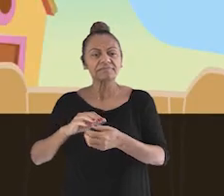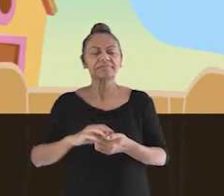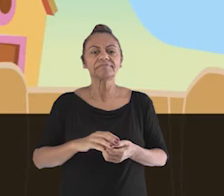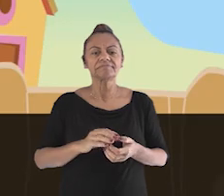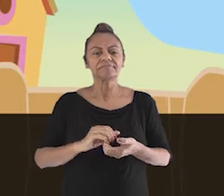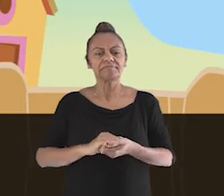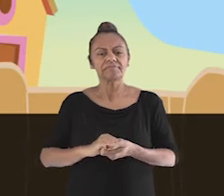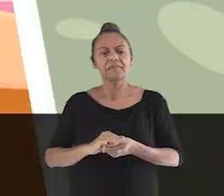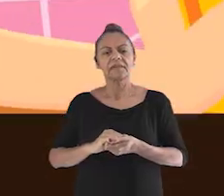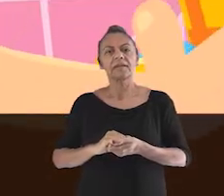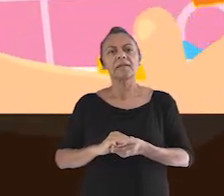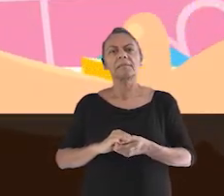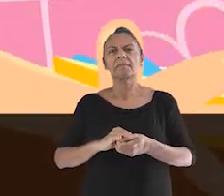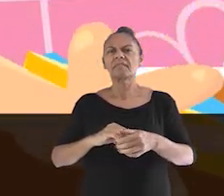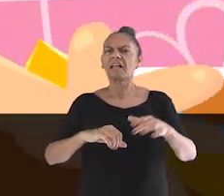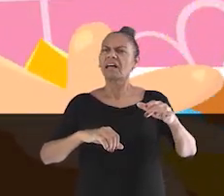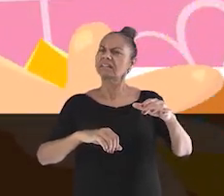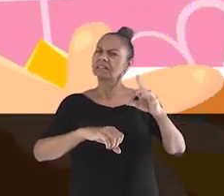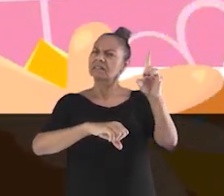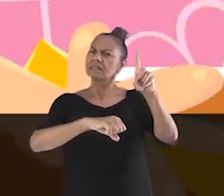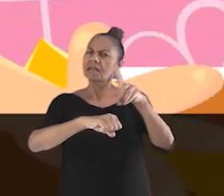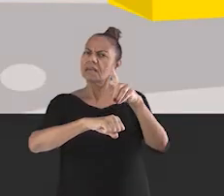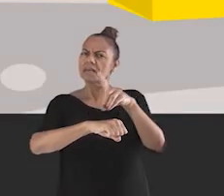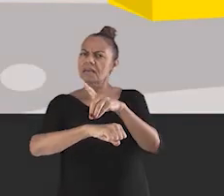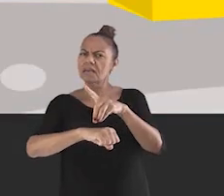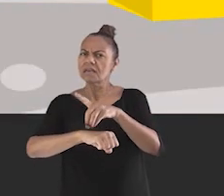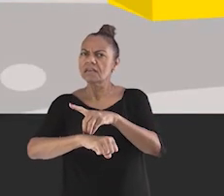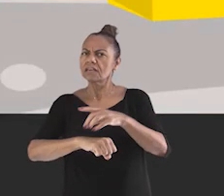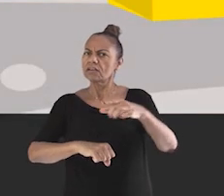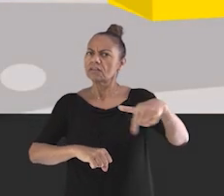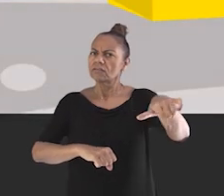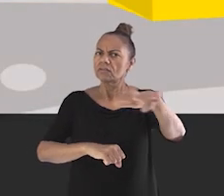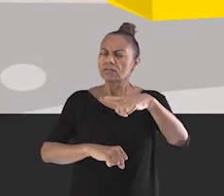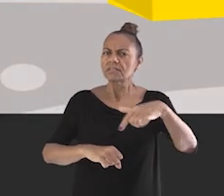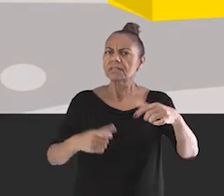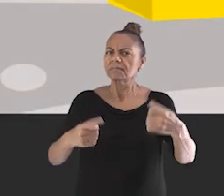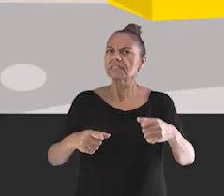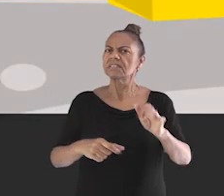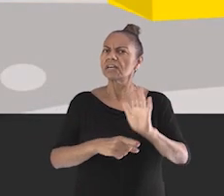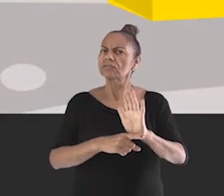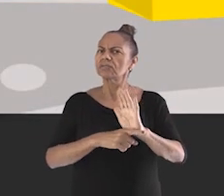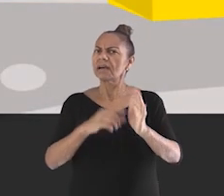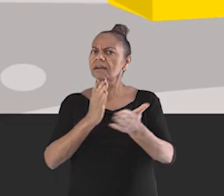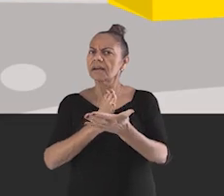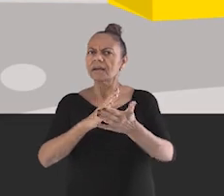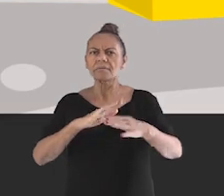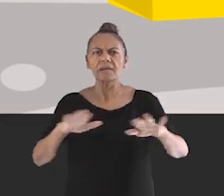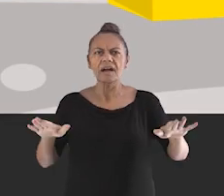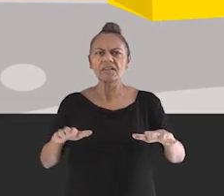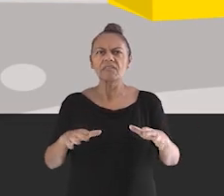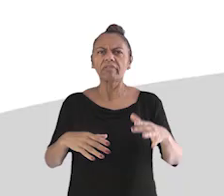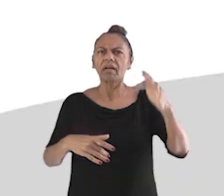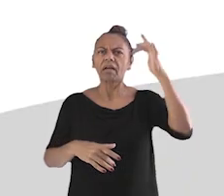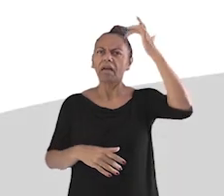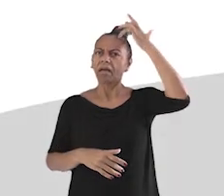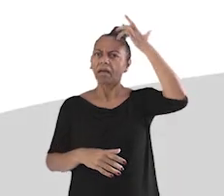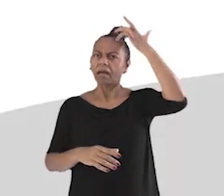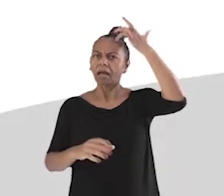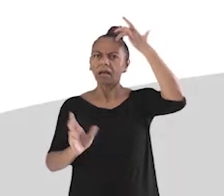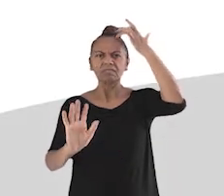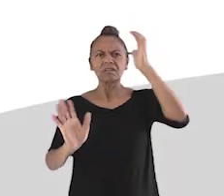Para acabar com a dengue, você também tem que se mexer. Não fique comendo mosca. Confira mais dicas no site.